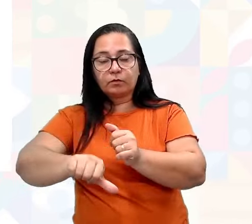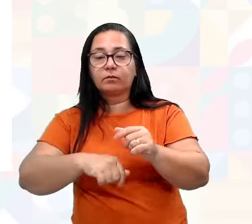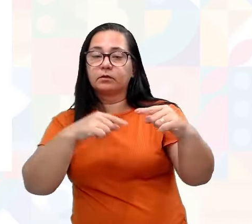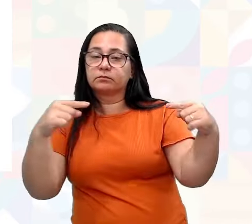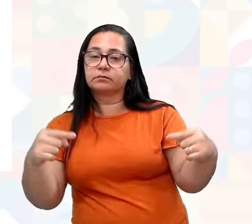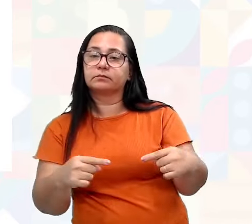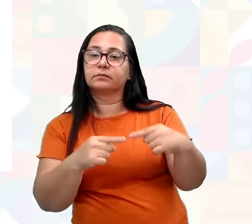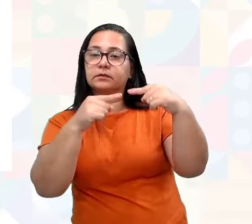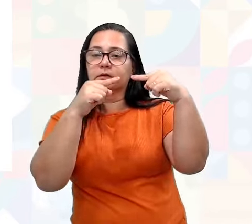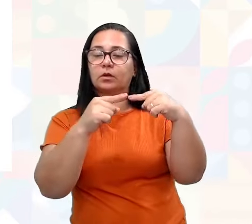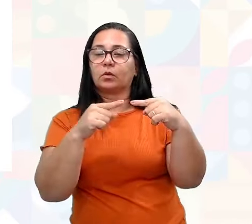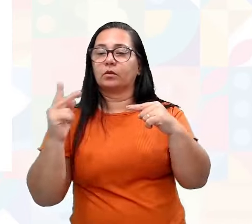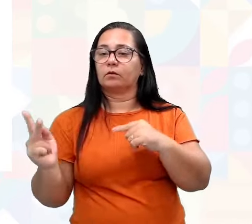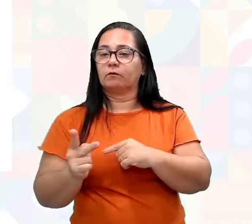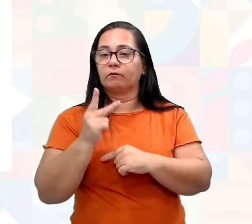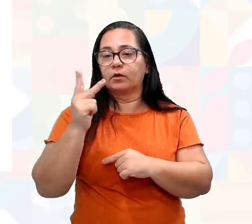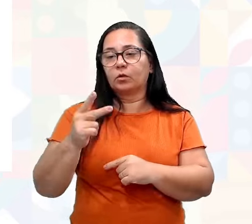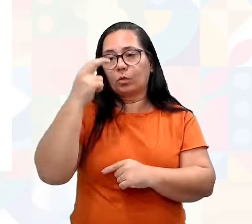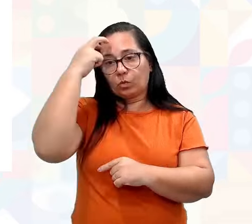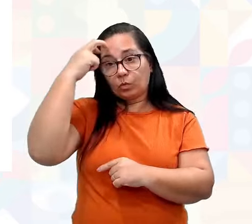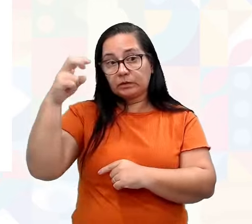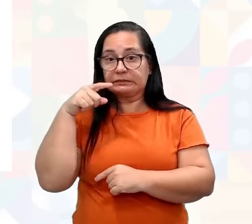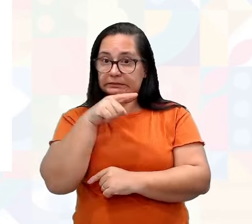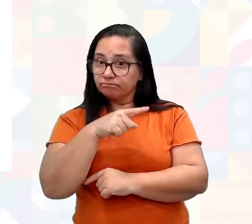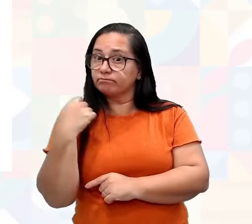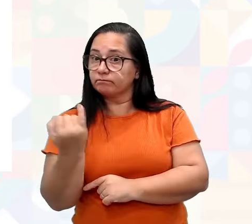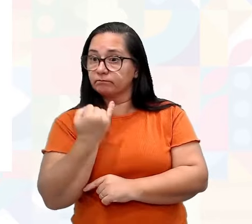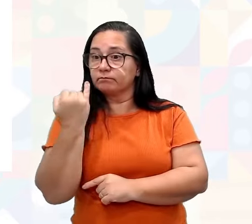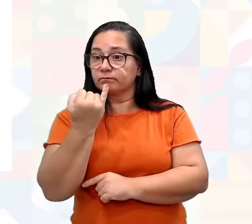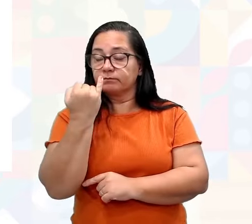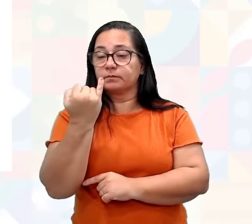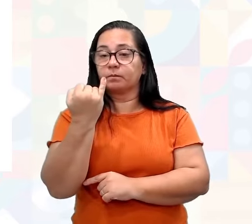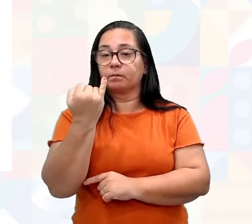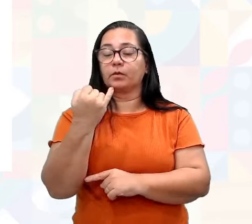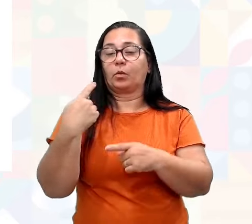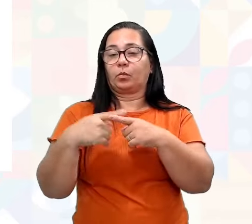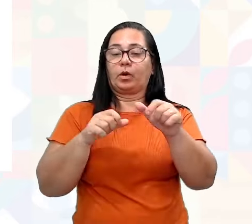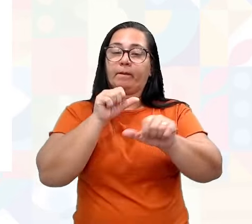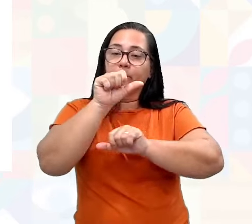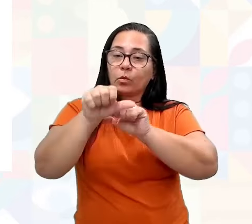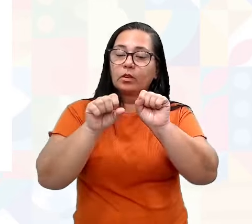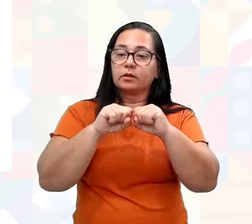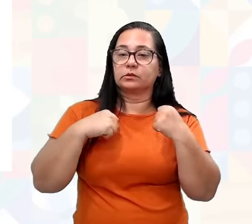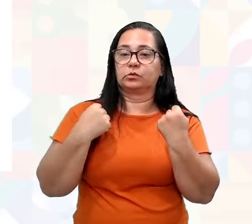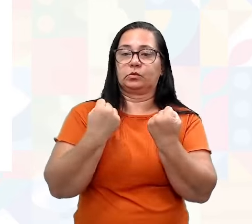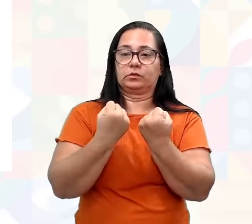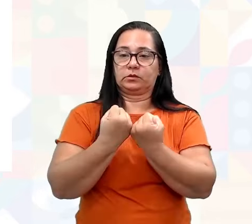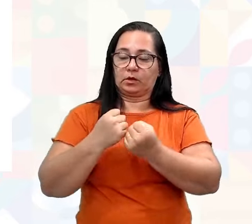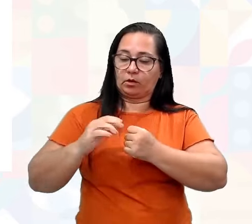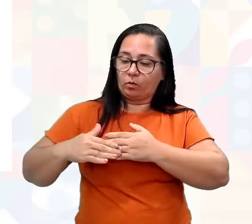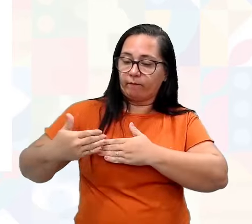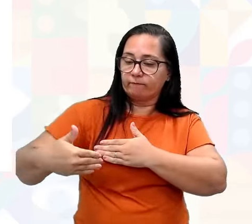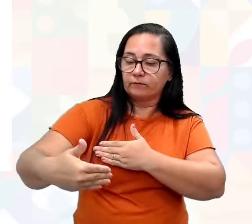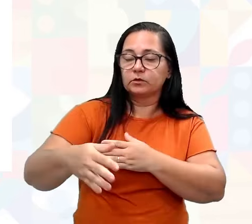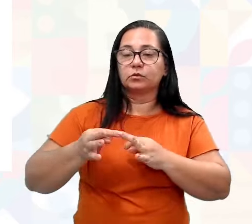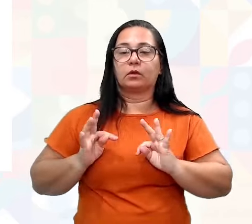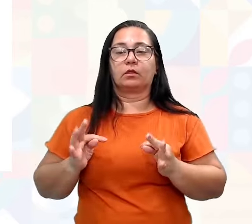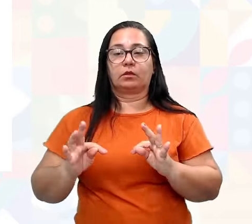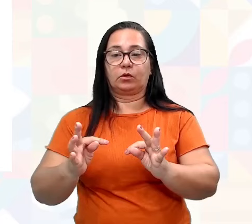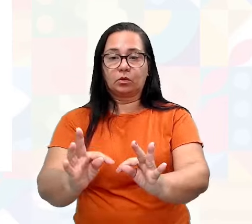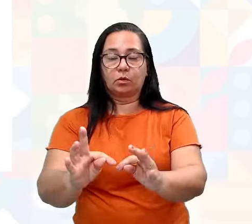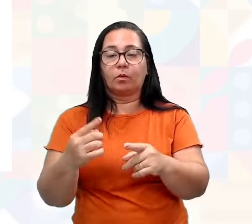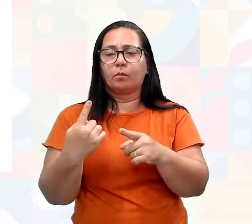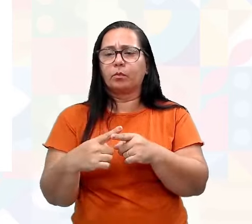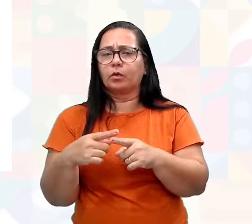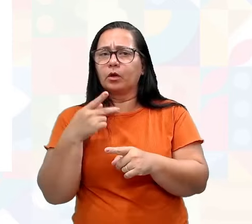acordo com valores culturais. Essa parte é muito importante. Mudanças sociais e avanços tecnológicos. Porque essa